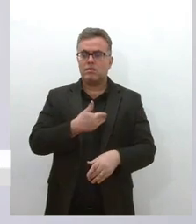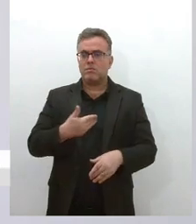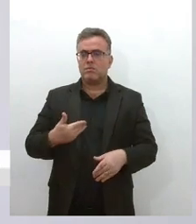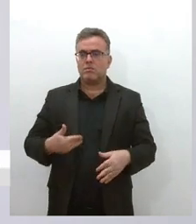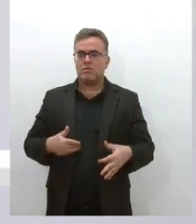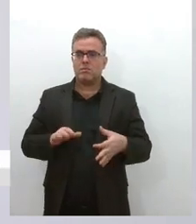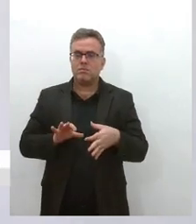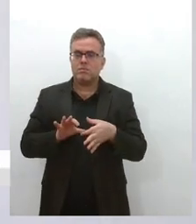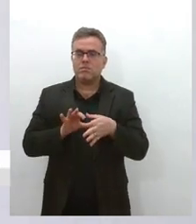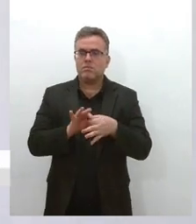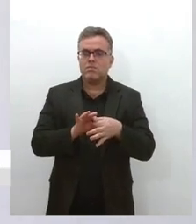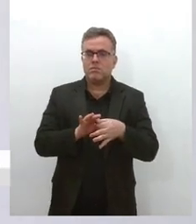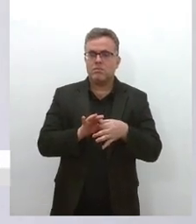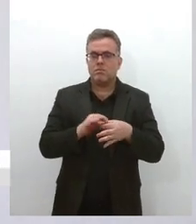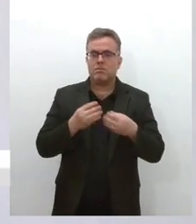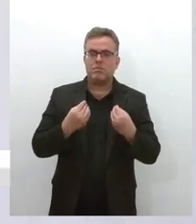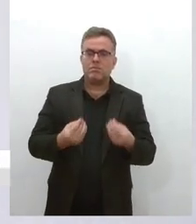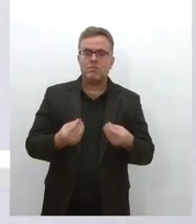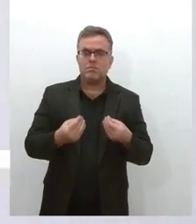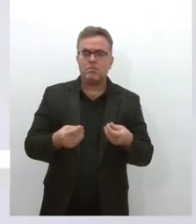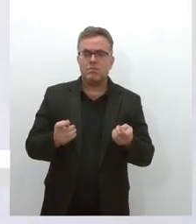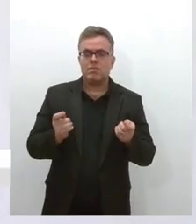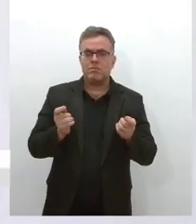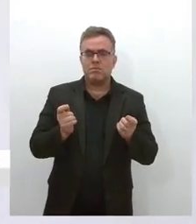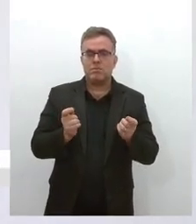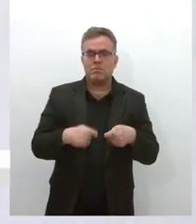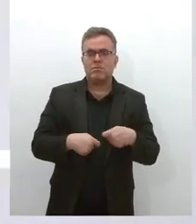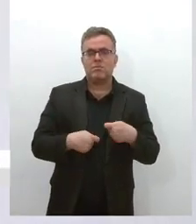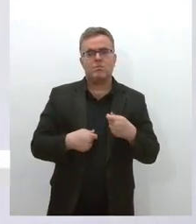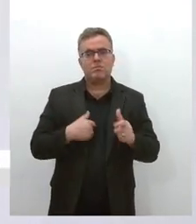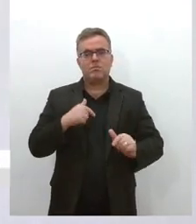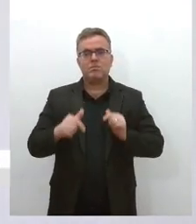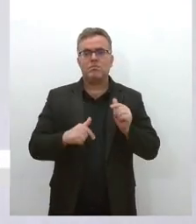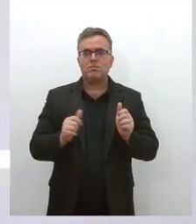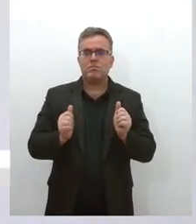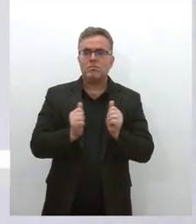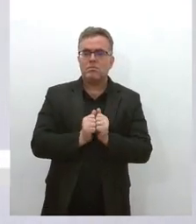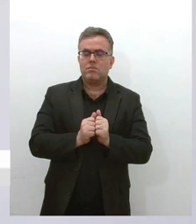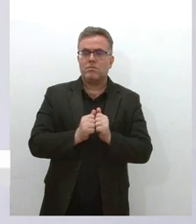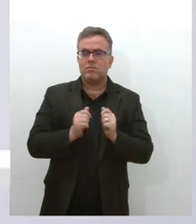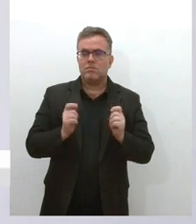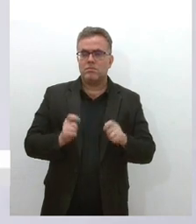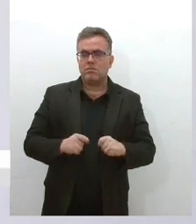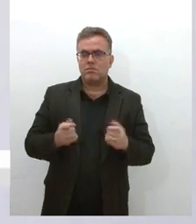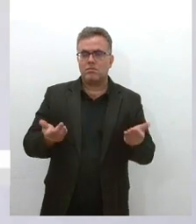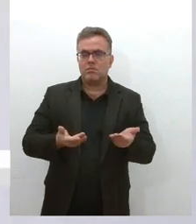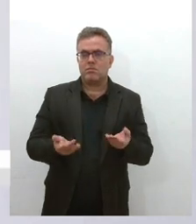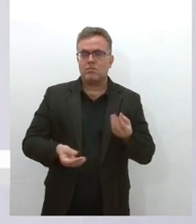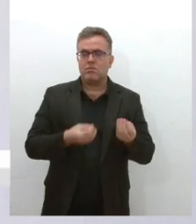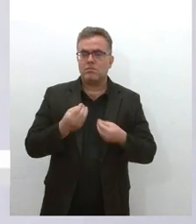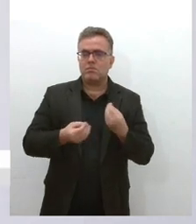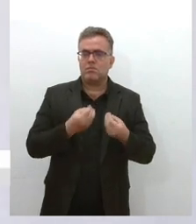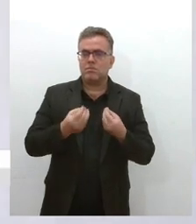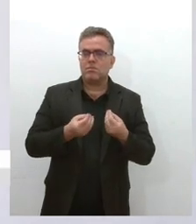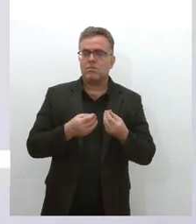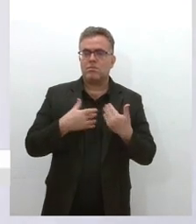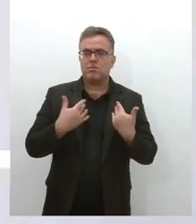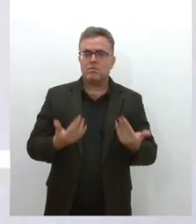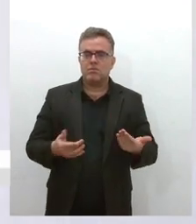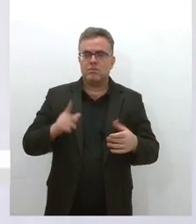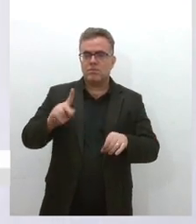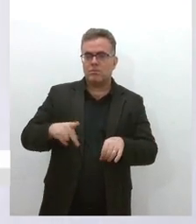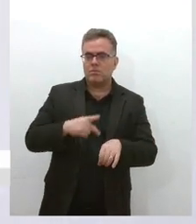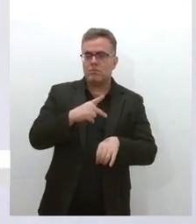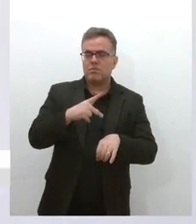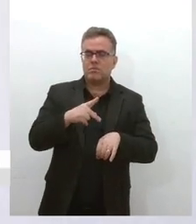precarizada, em geral, você também tem um trabalhador precarizado, então, hoje, o a gente percebe, né, o país, assim, com um